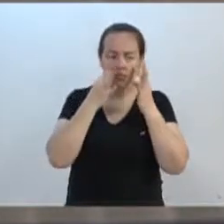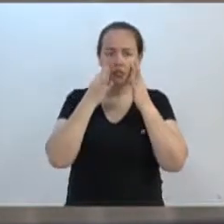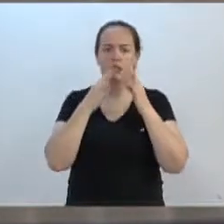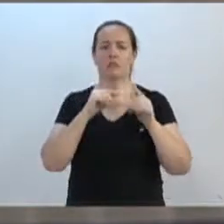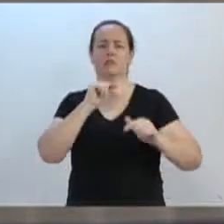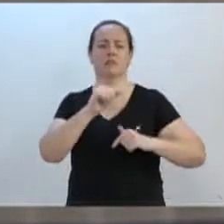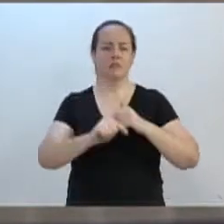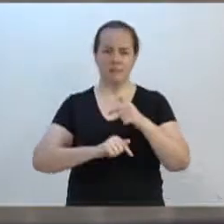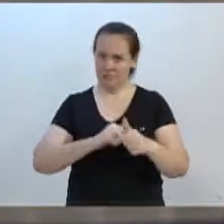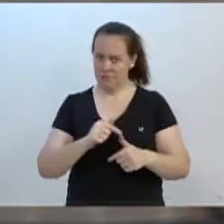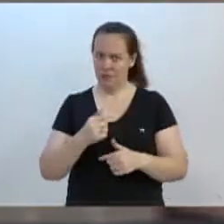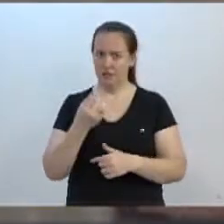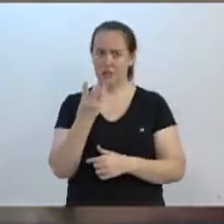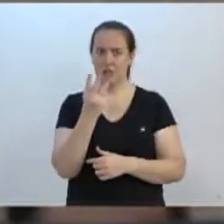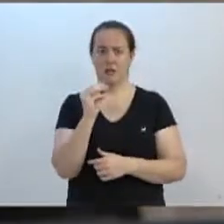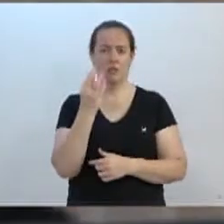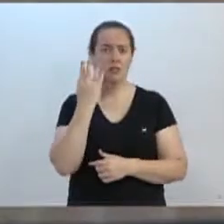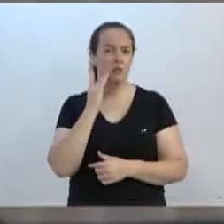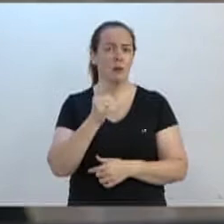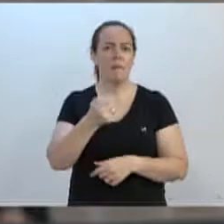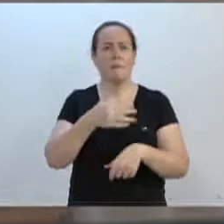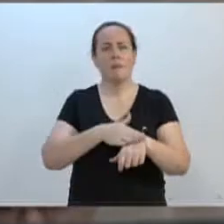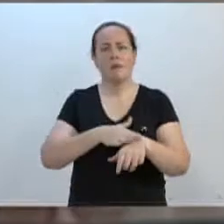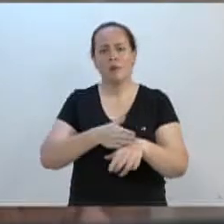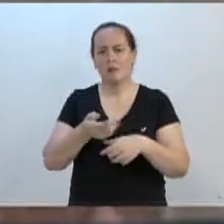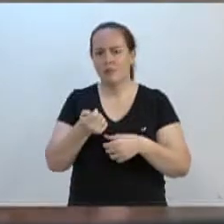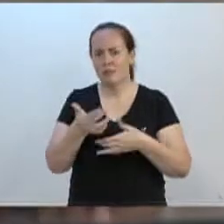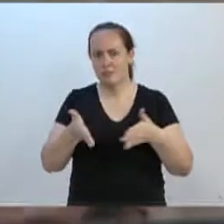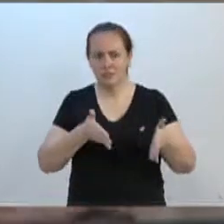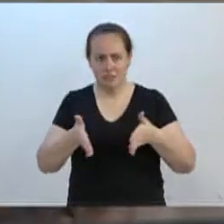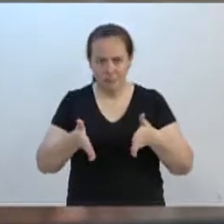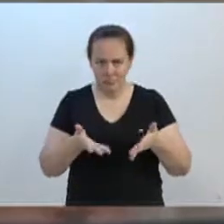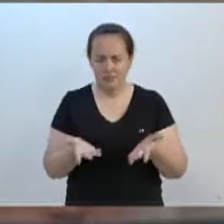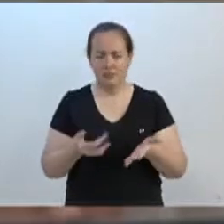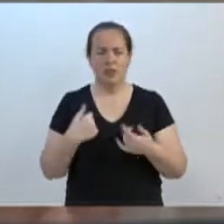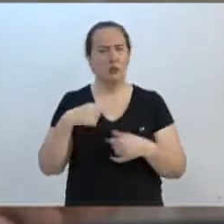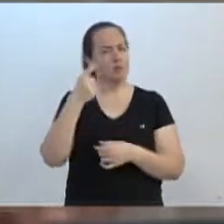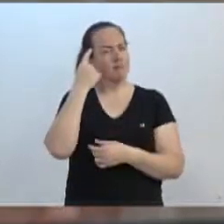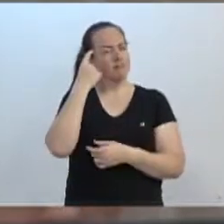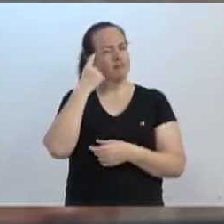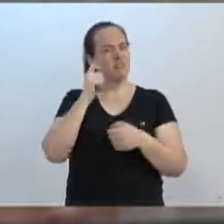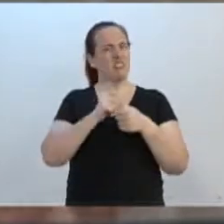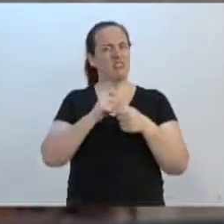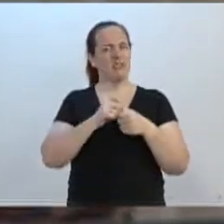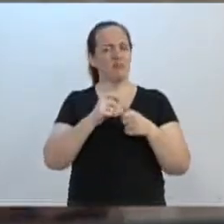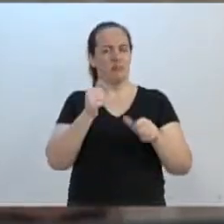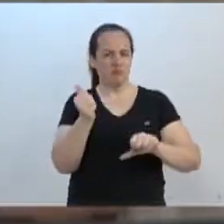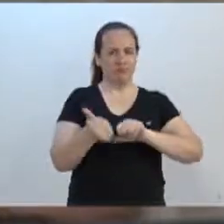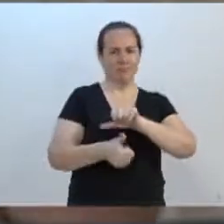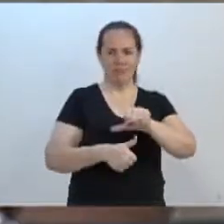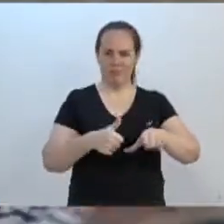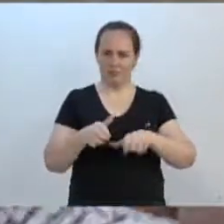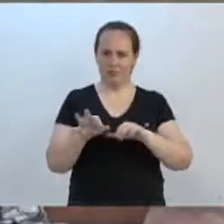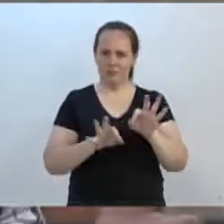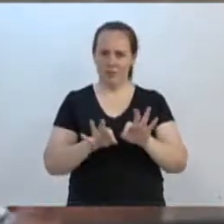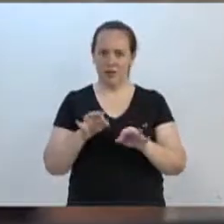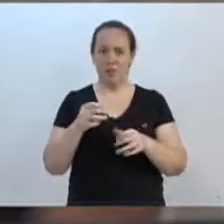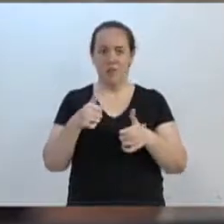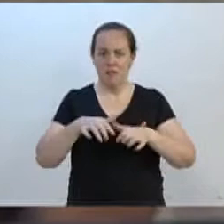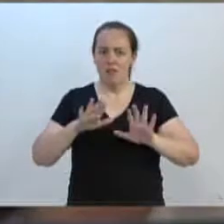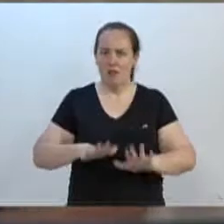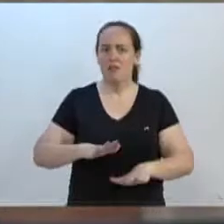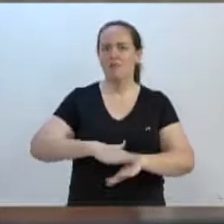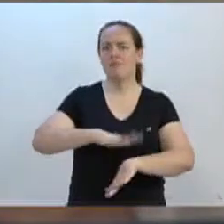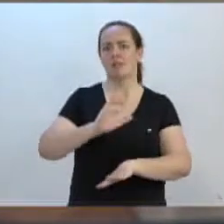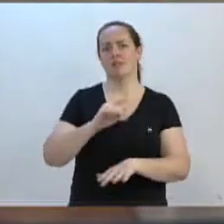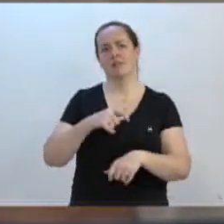ações. Trinta dias é muito pouco. A gente até estava pensando em fazer algum tipo de alteração para deixar mais uns trinta dias,